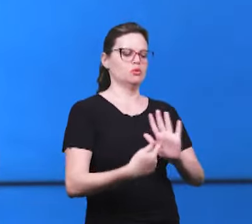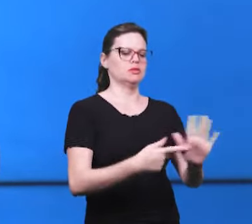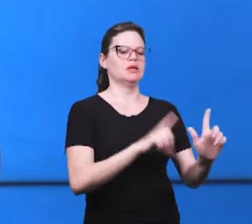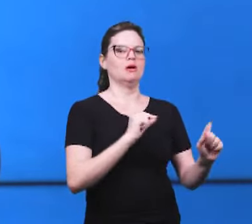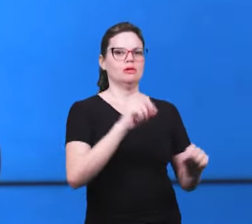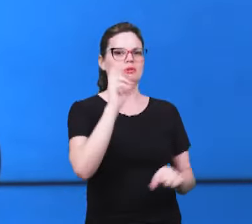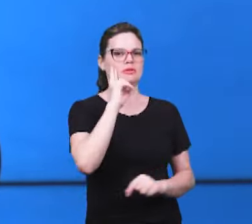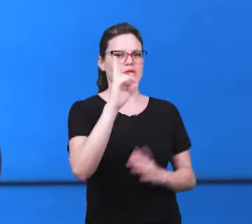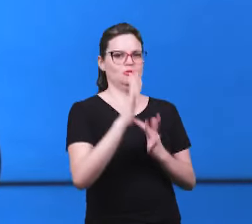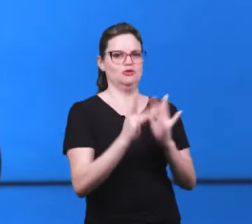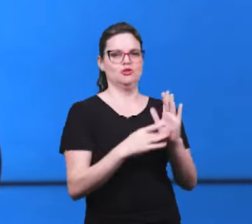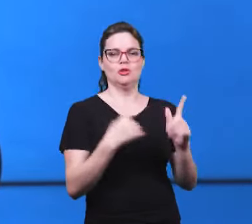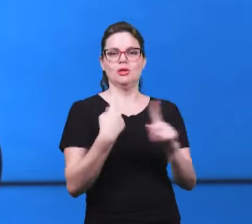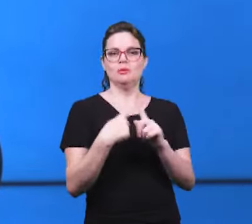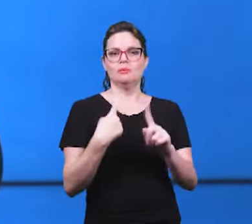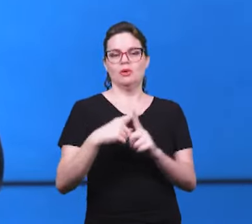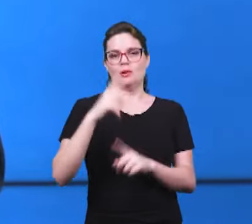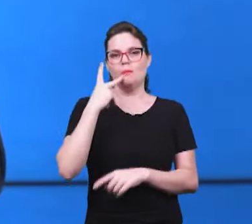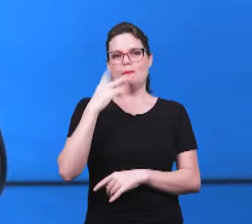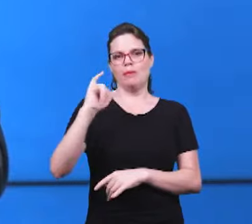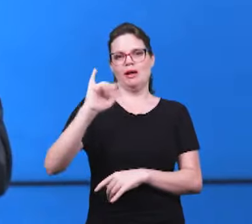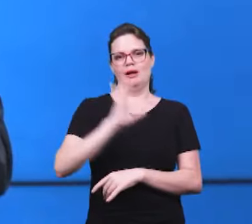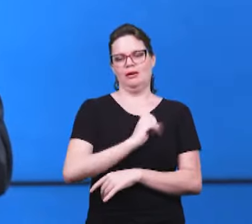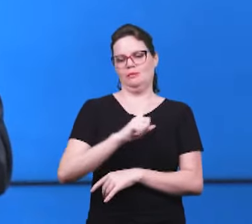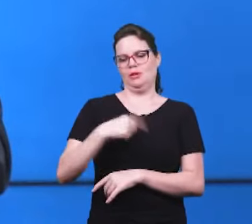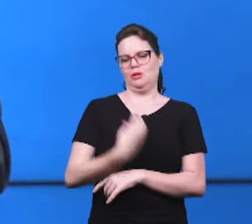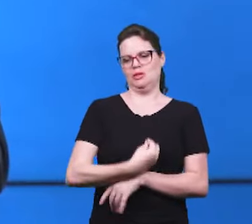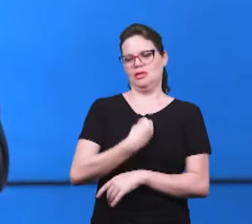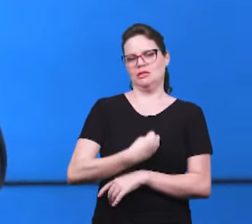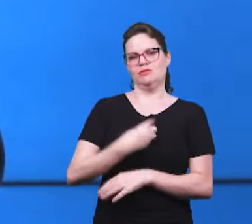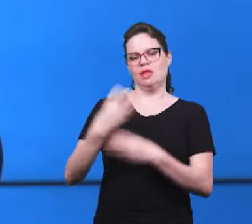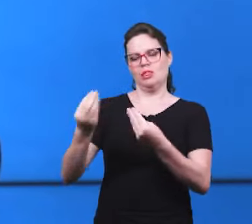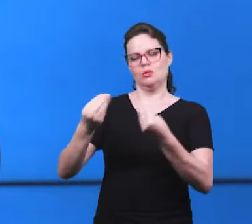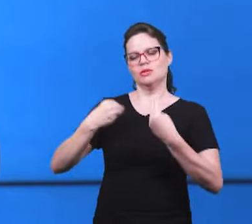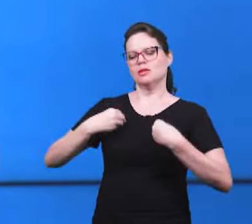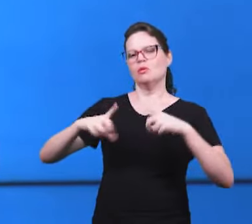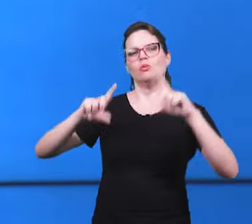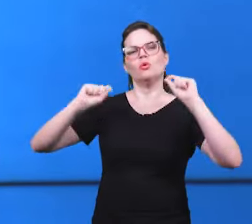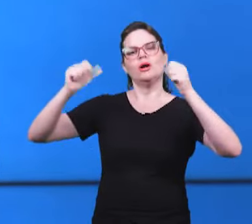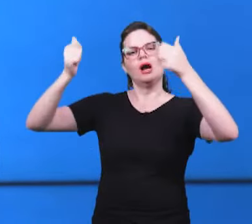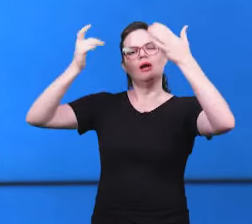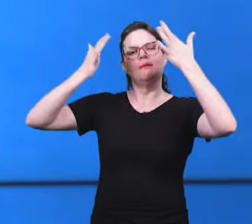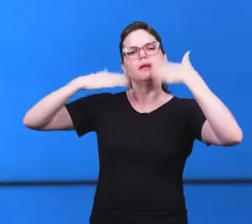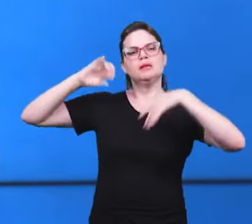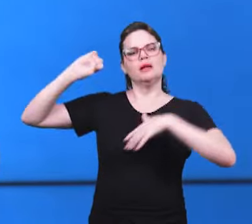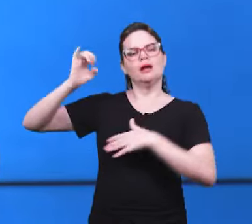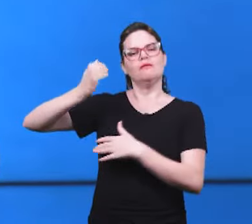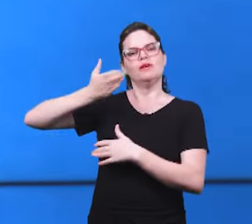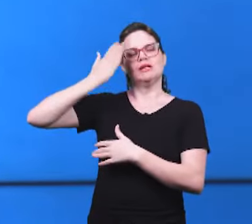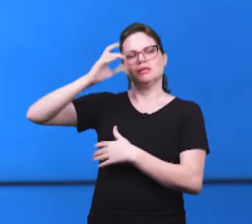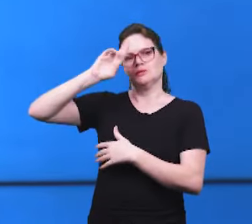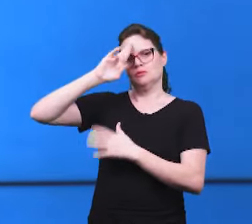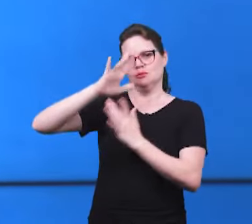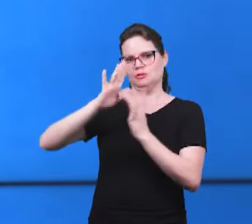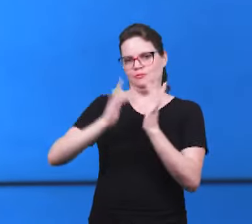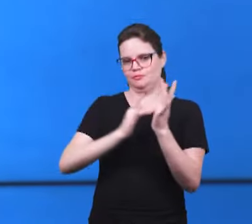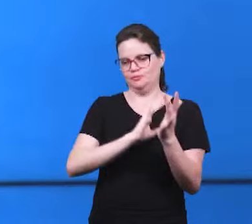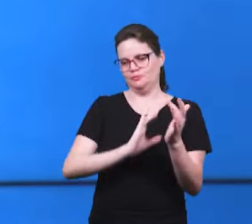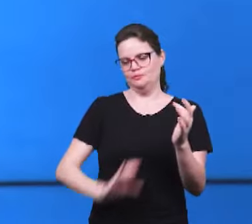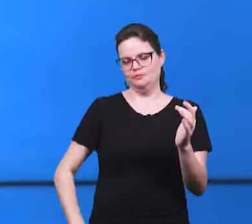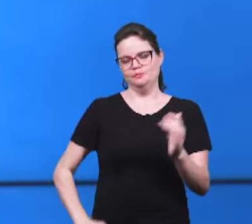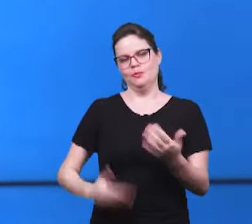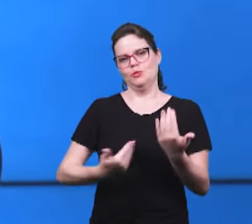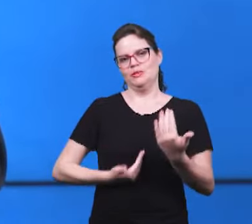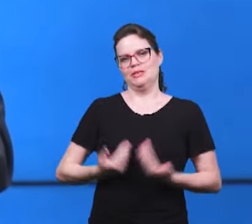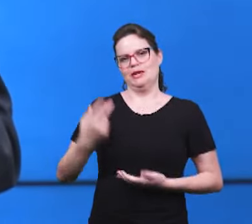por nós foi quando Ele deu a revelação de Jesus para nós, para que nós tomássemos conhecimento, os servos de Jesus. Esse